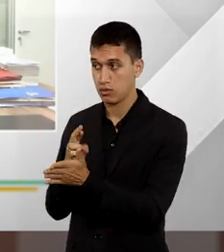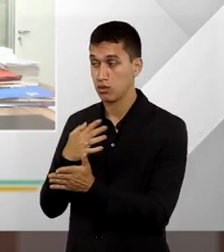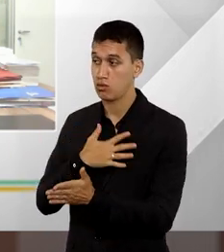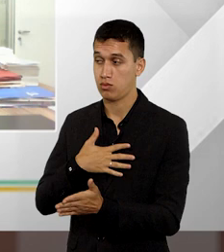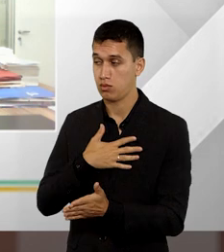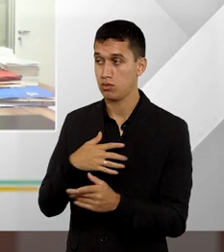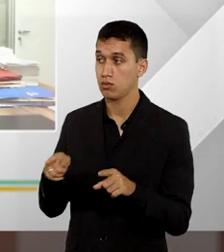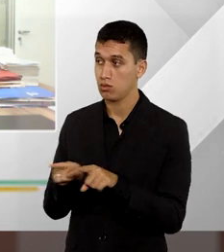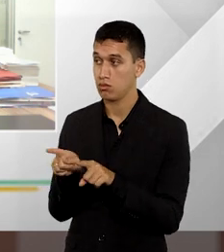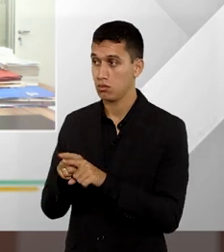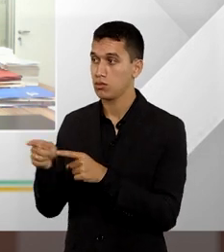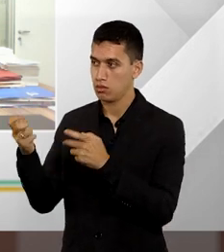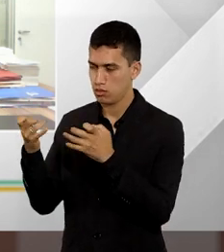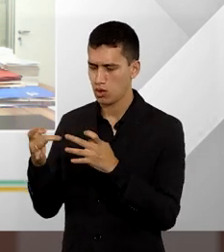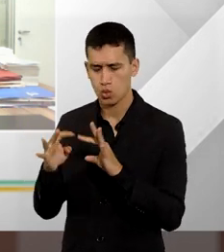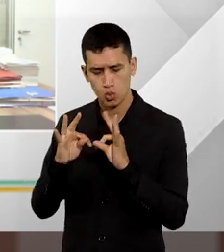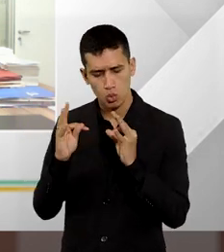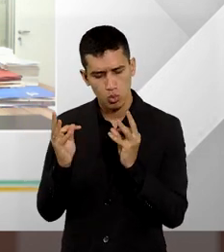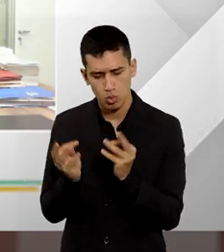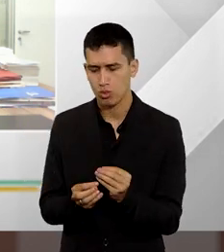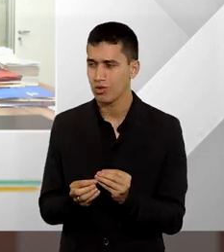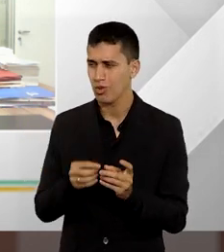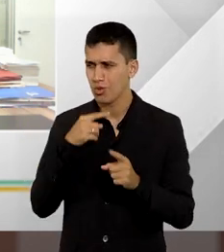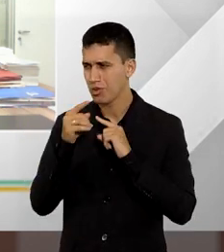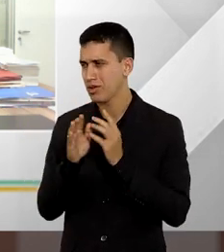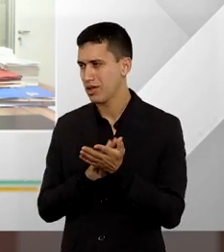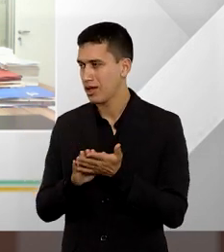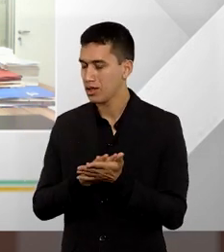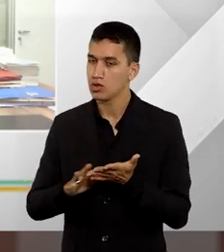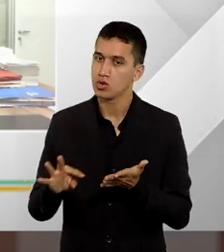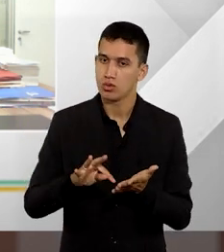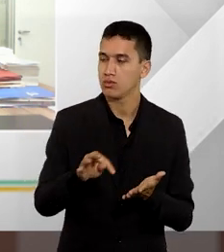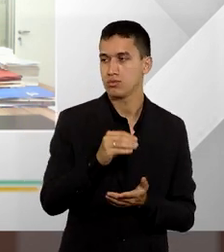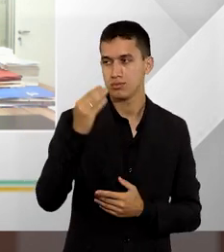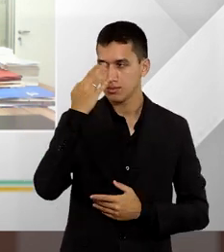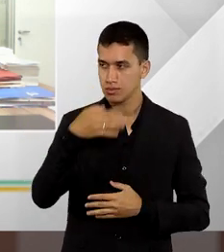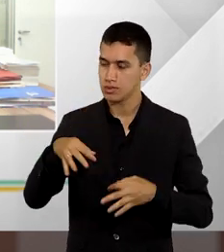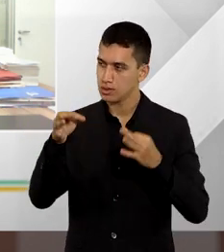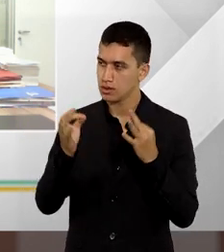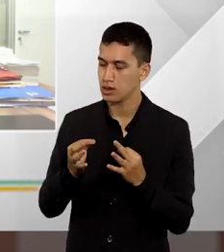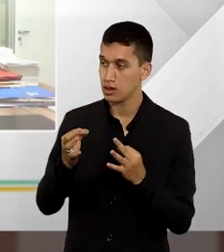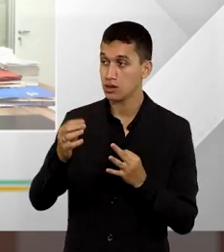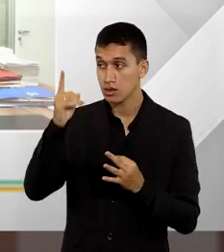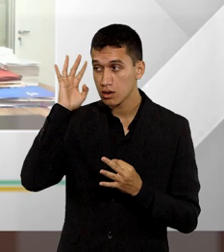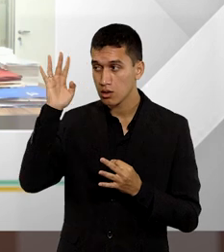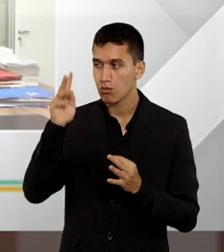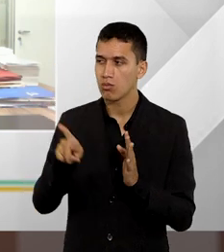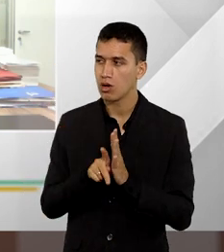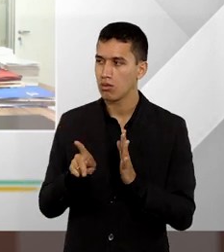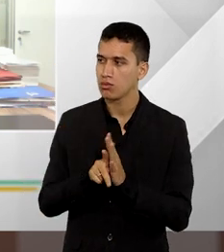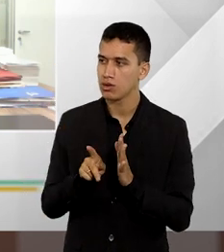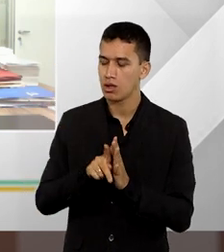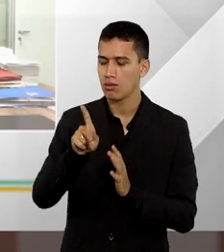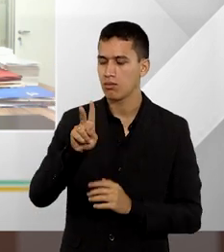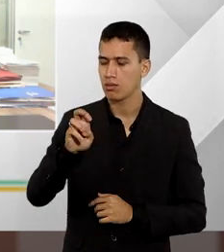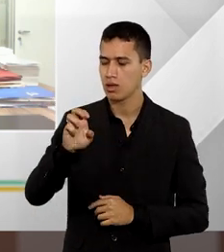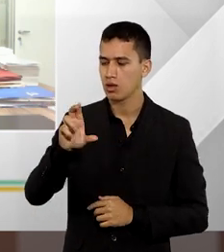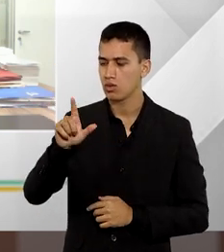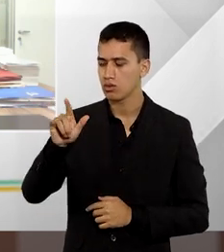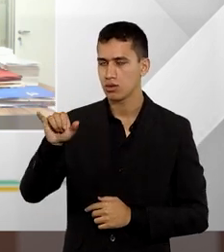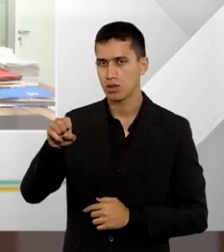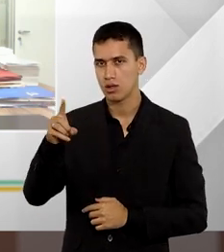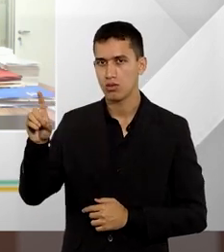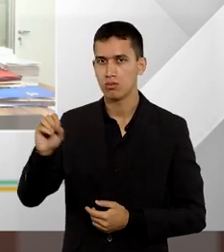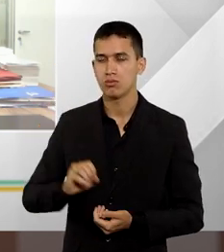senhor também não deixasse dúvida para ninguém, que todo mundo entendesse direito. Eu gostaria que o senhor explicasse o que seria o Instituto da Preclusão. Bom,